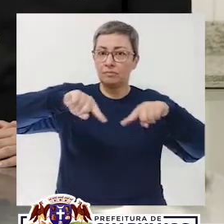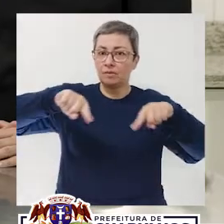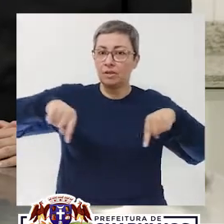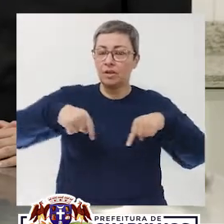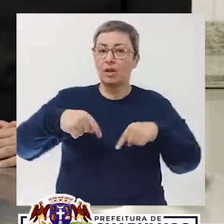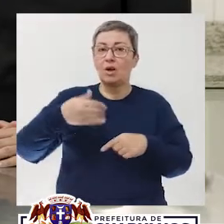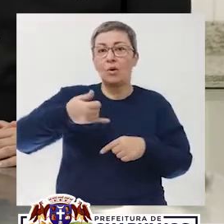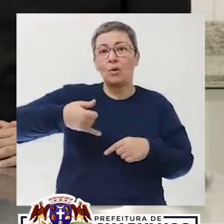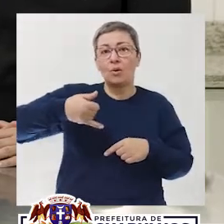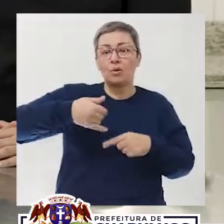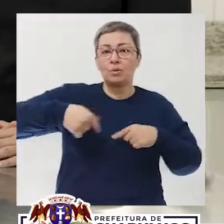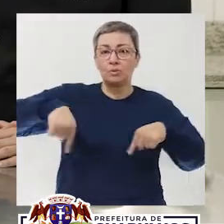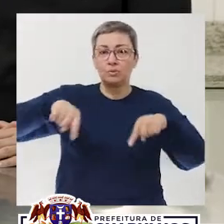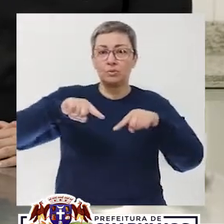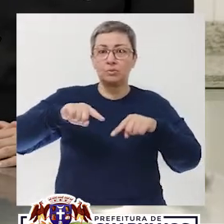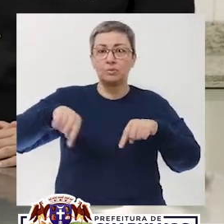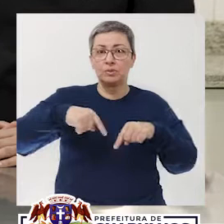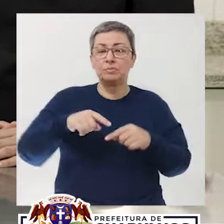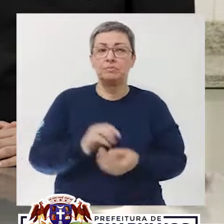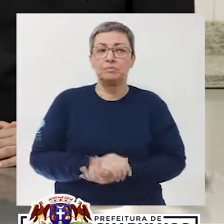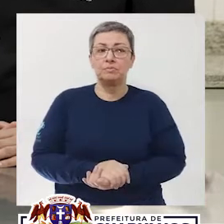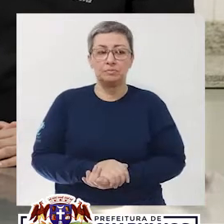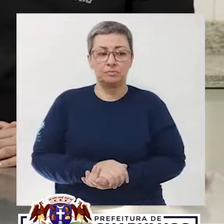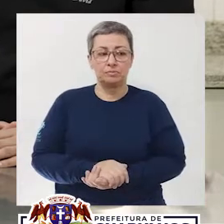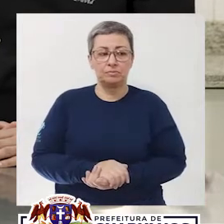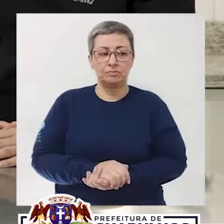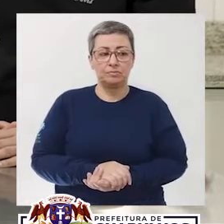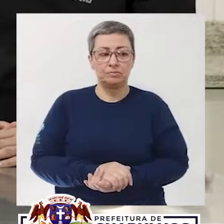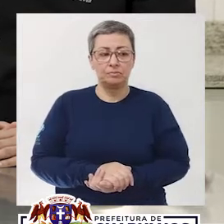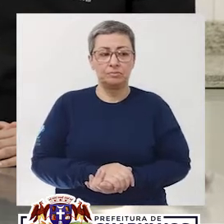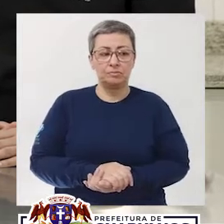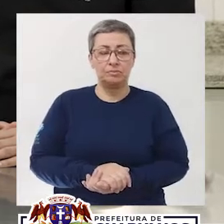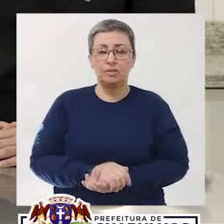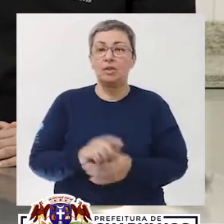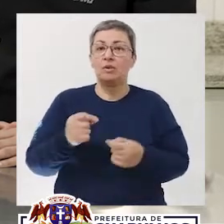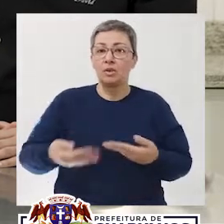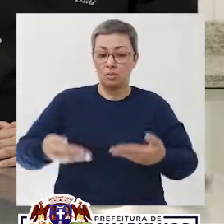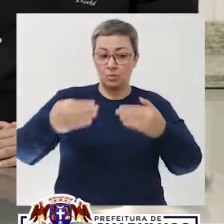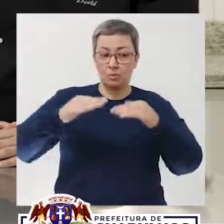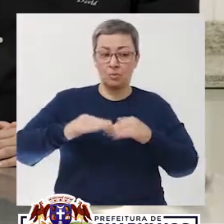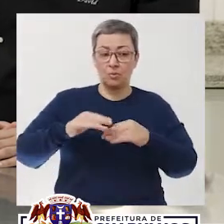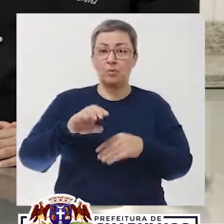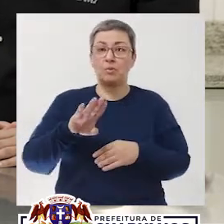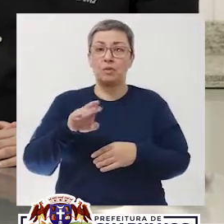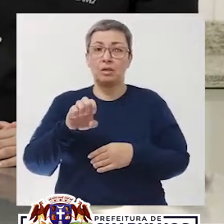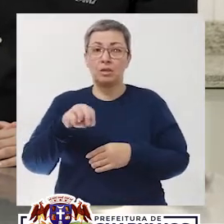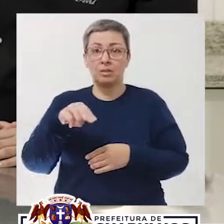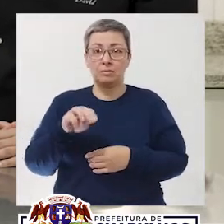passei um pouquinho de óleo em volta da forma. Agora vamos despejar